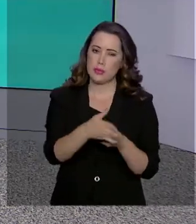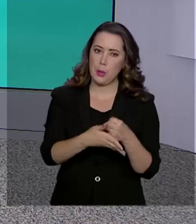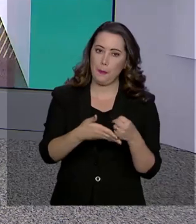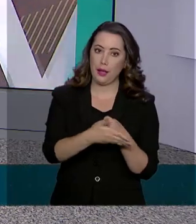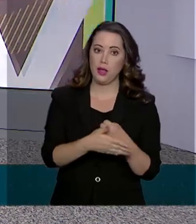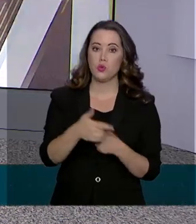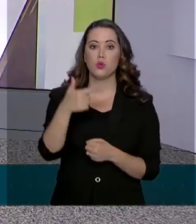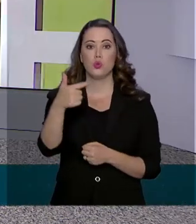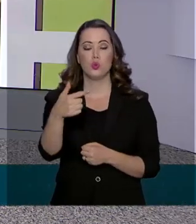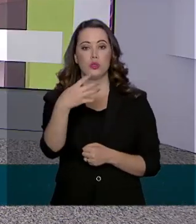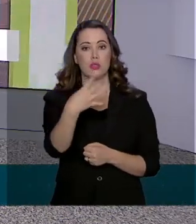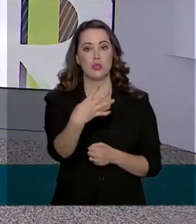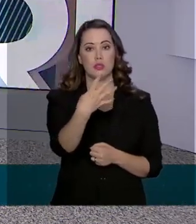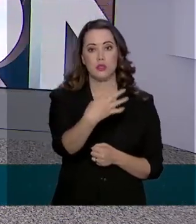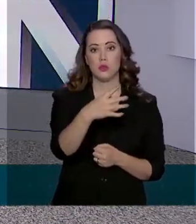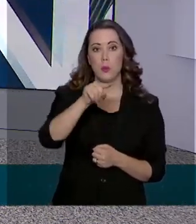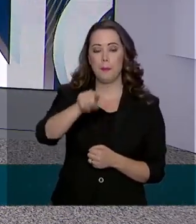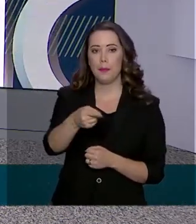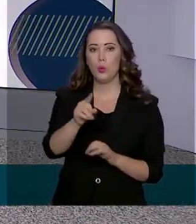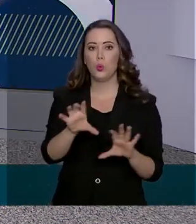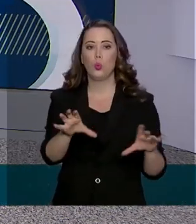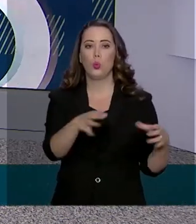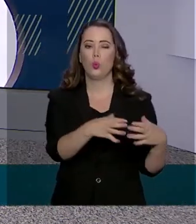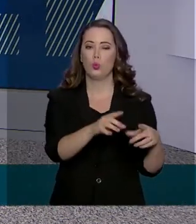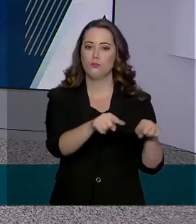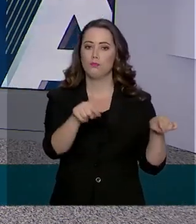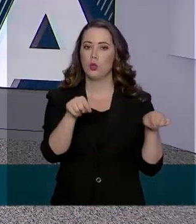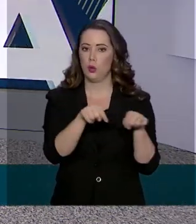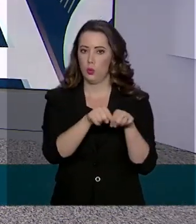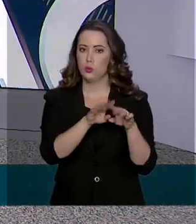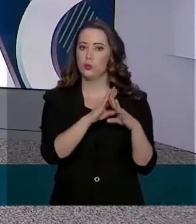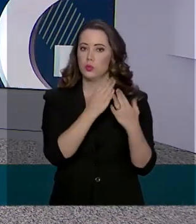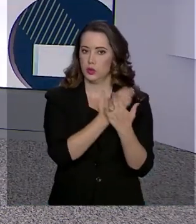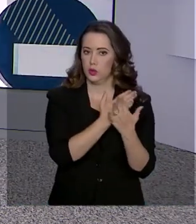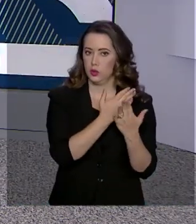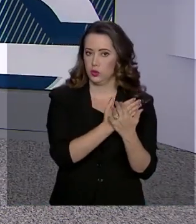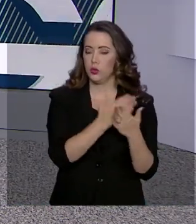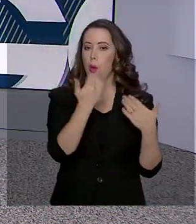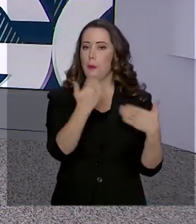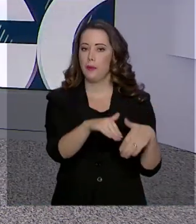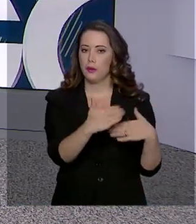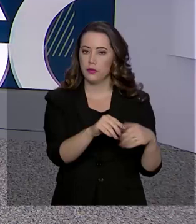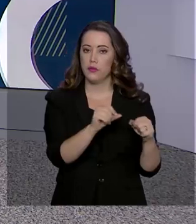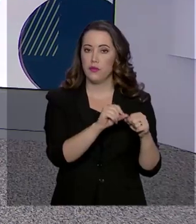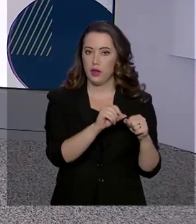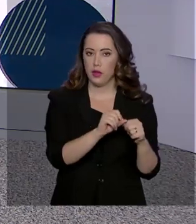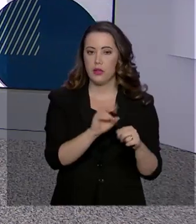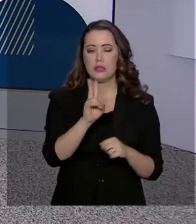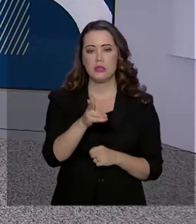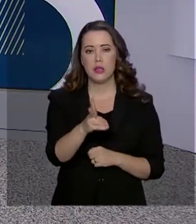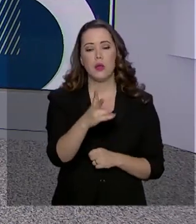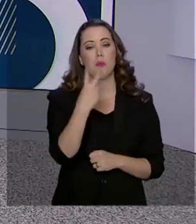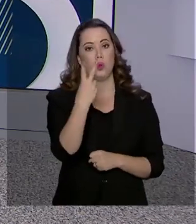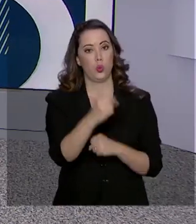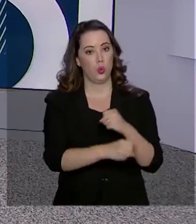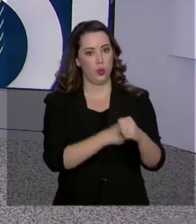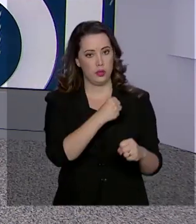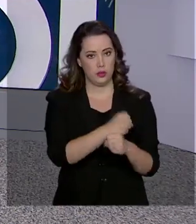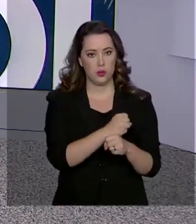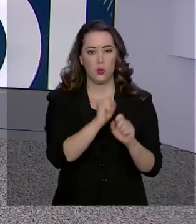de 244 mil turmas, farão a avaliação. O Saeb é aplicado a cada dois anos e permite produzir indicadores